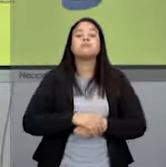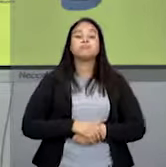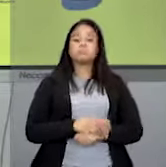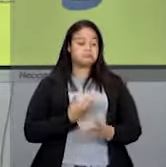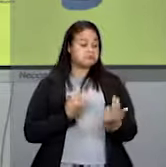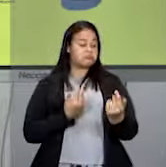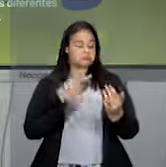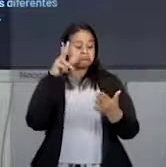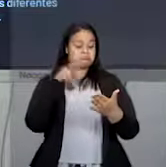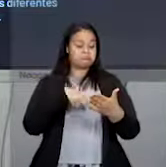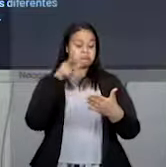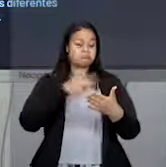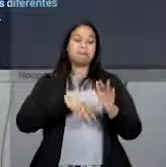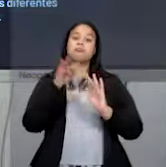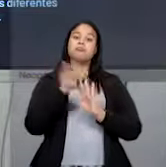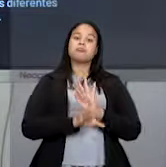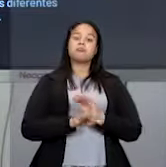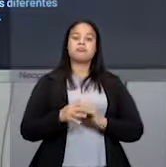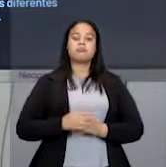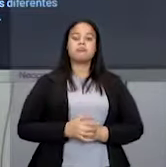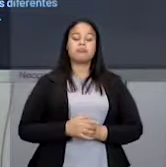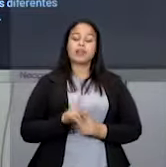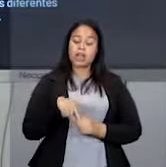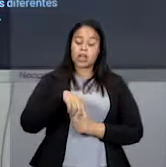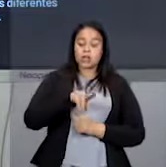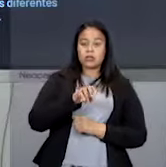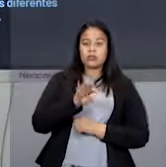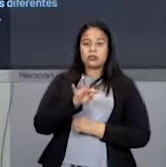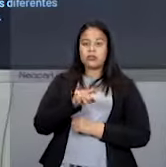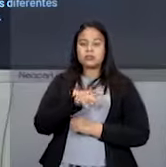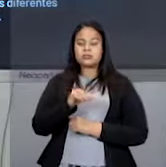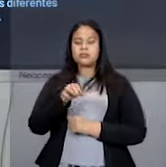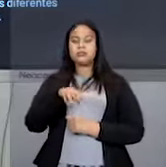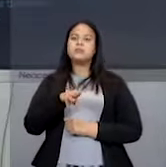é uma anotação musical. Beleza?